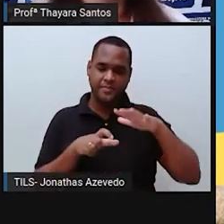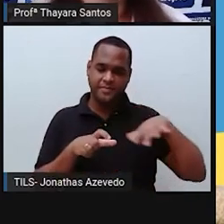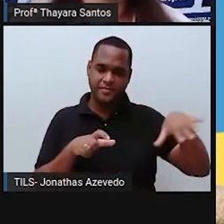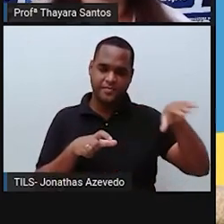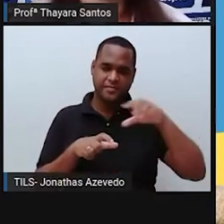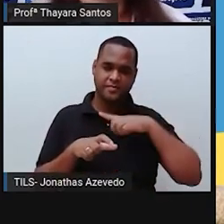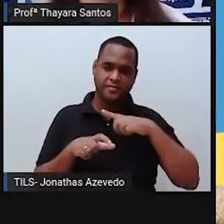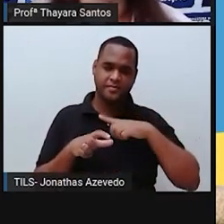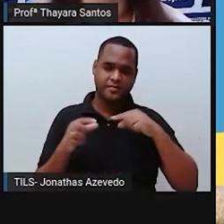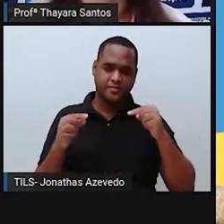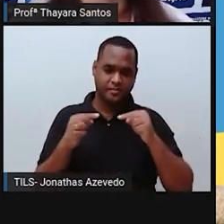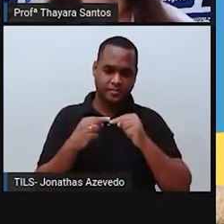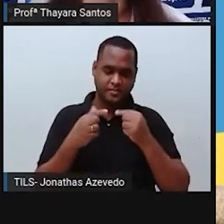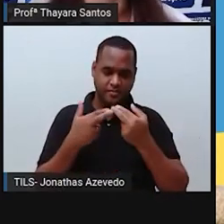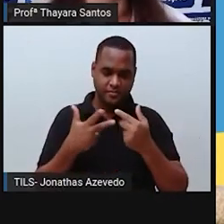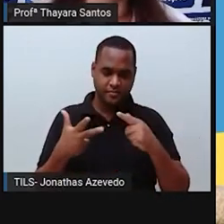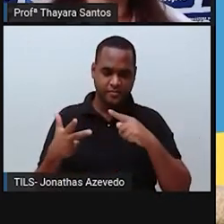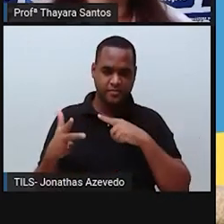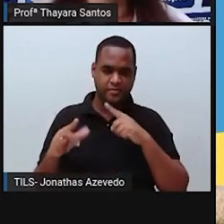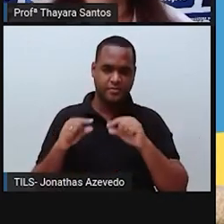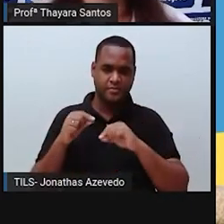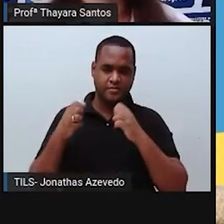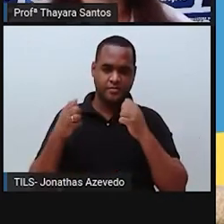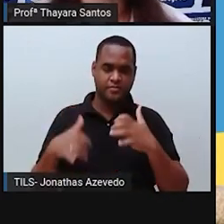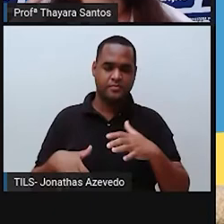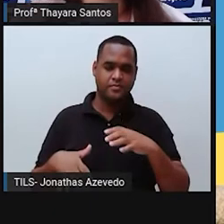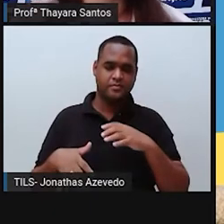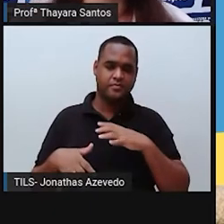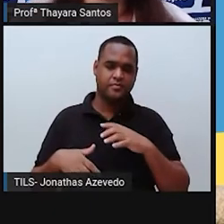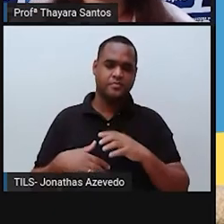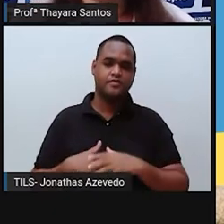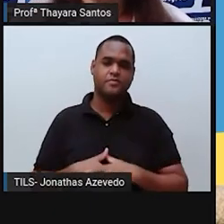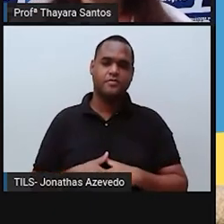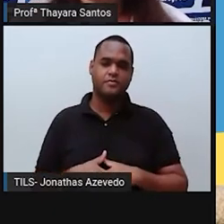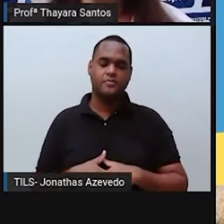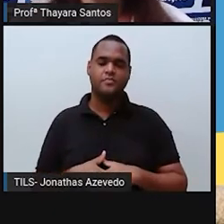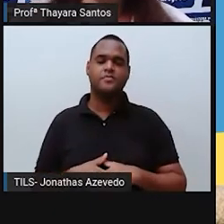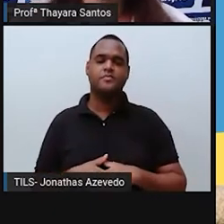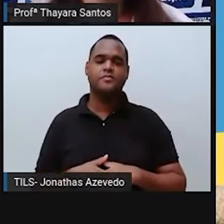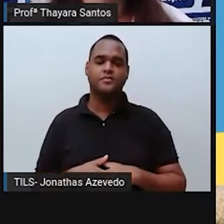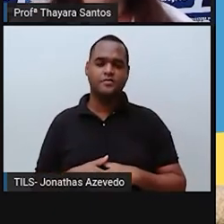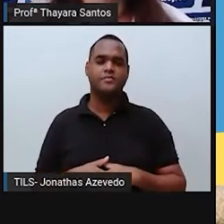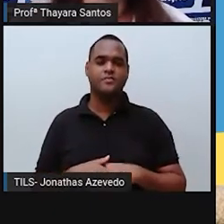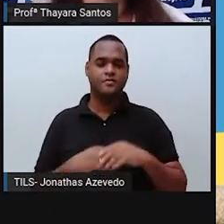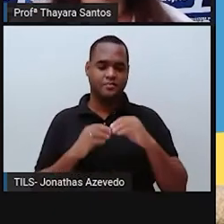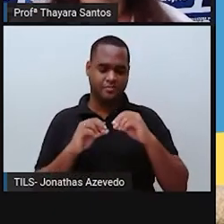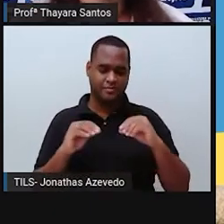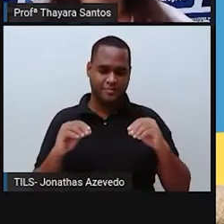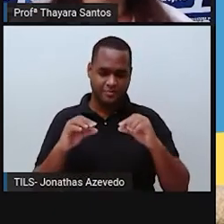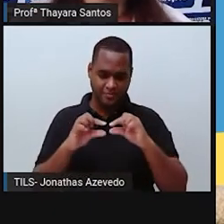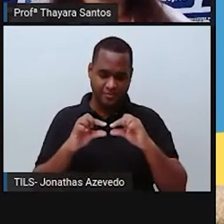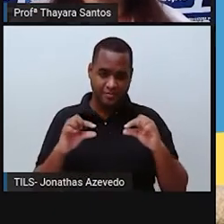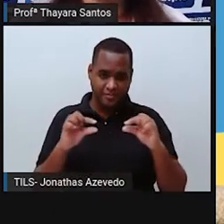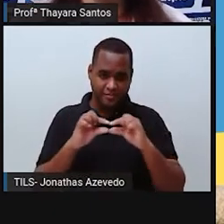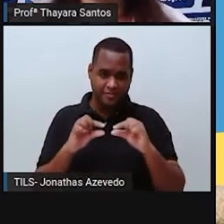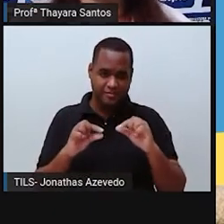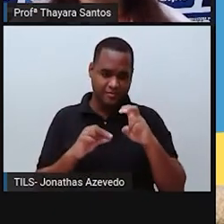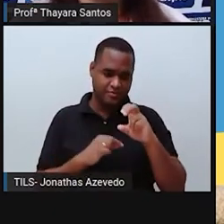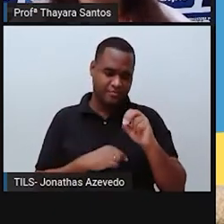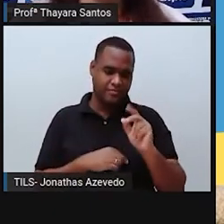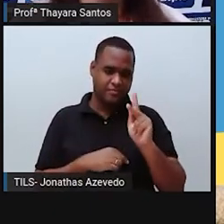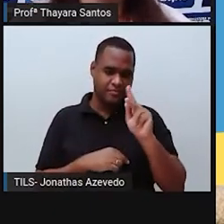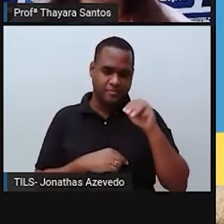continente, que não é o oceano, aí a gente está falando de uma espessura maior. Então, por isso que ocorrem essas variações, a depender